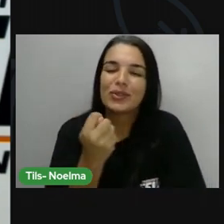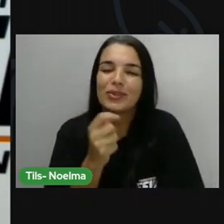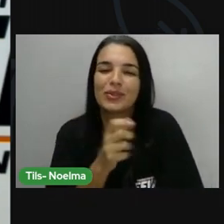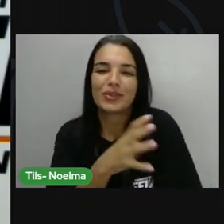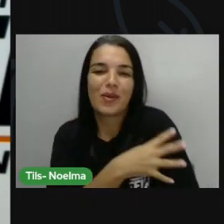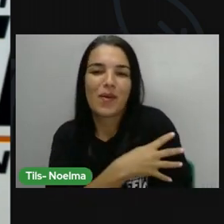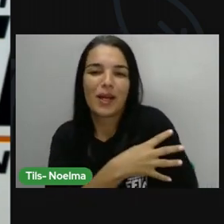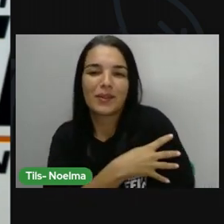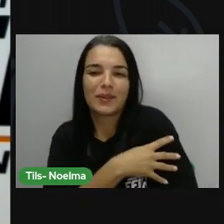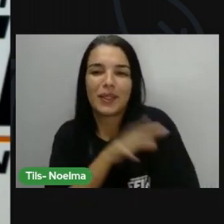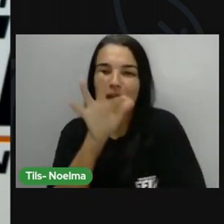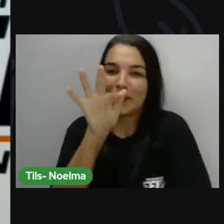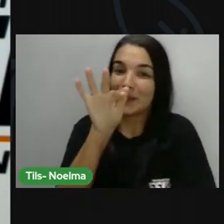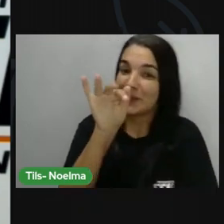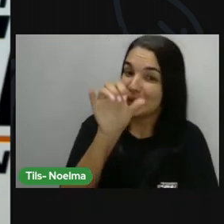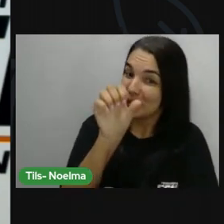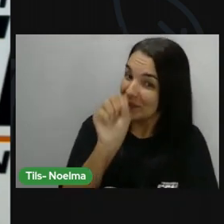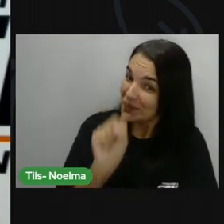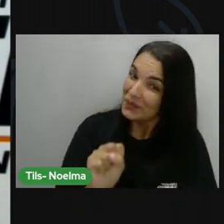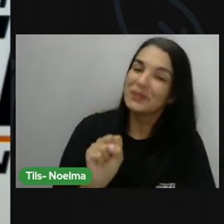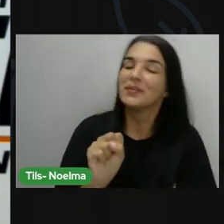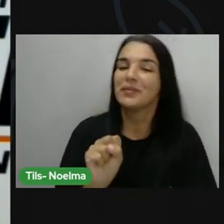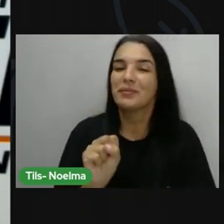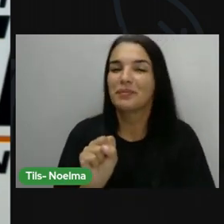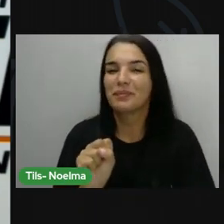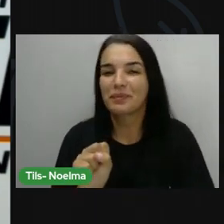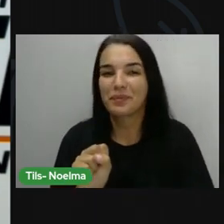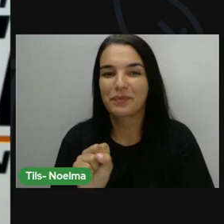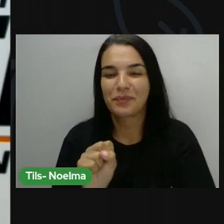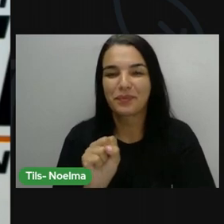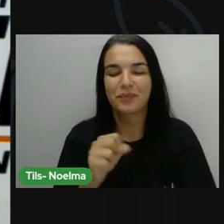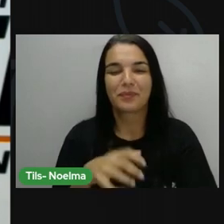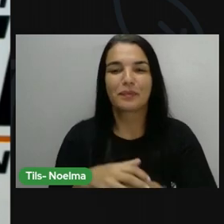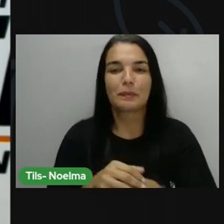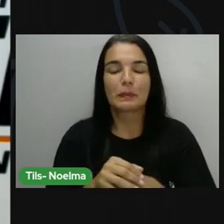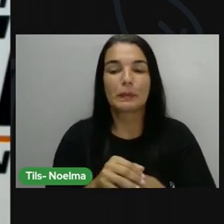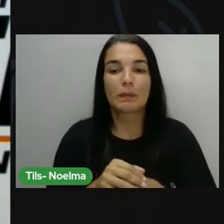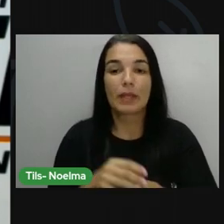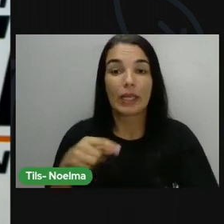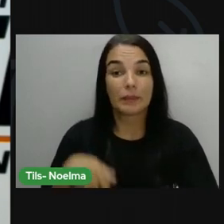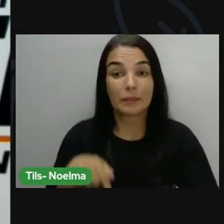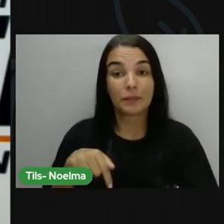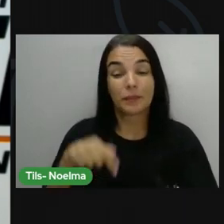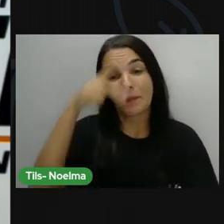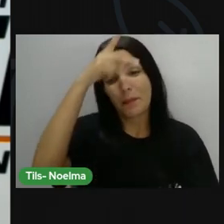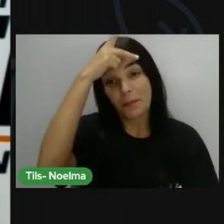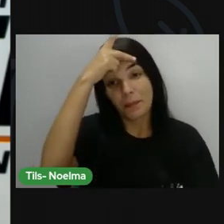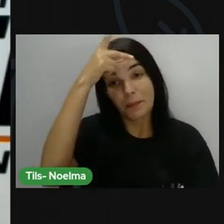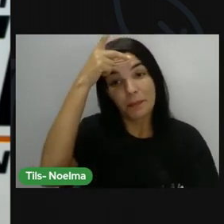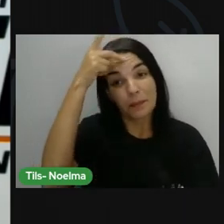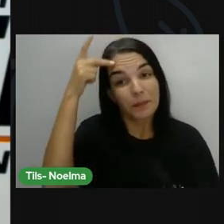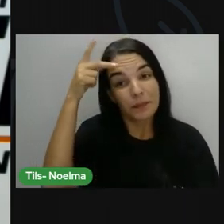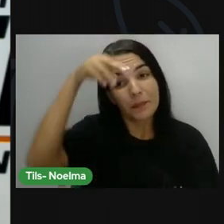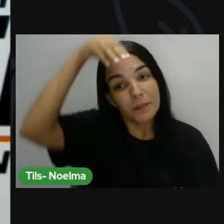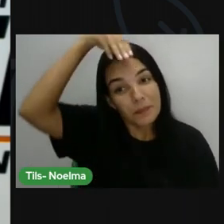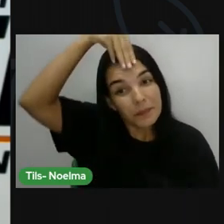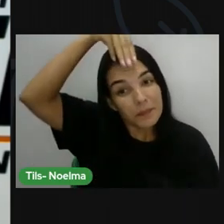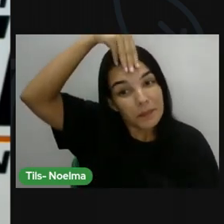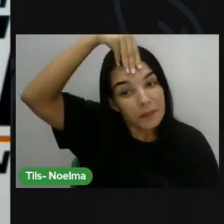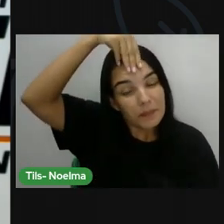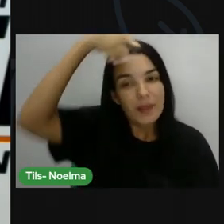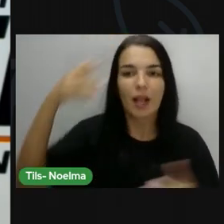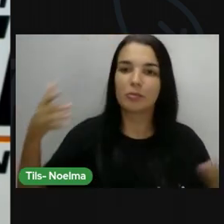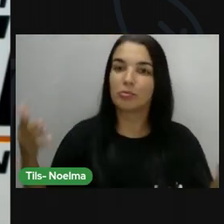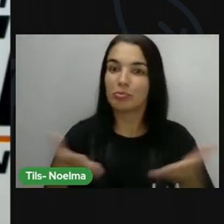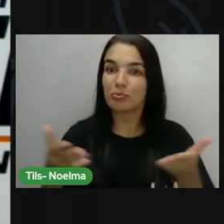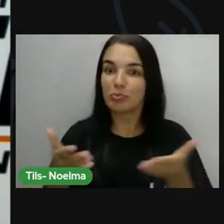Santana, nossos quartos anos aí da nossa rede. Eu sou a professora Mirti e hoje nós teremos